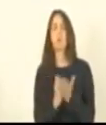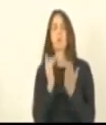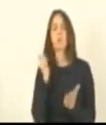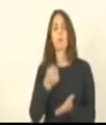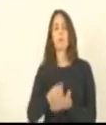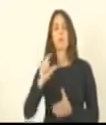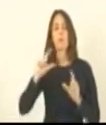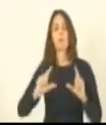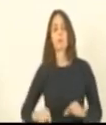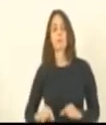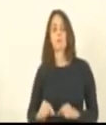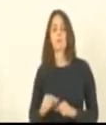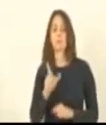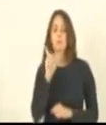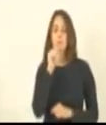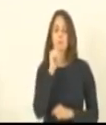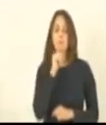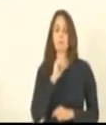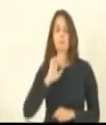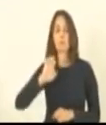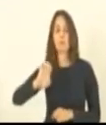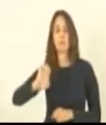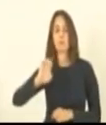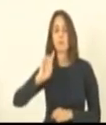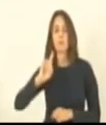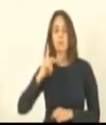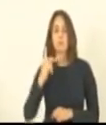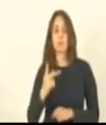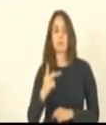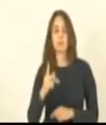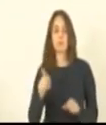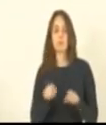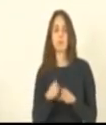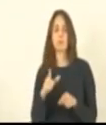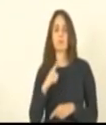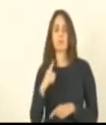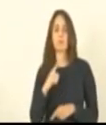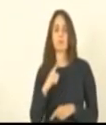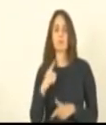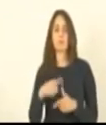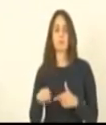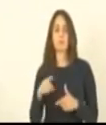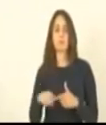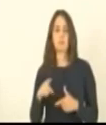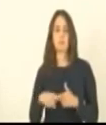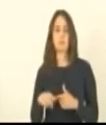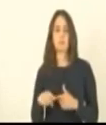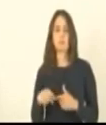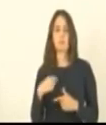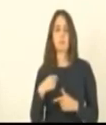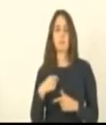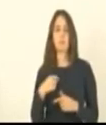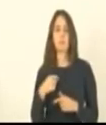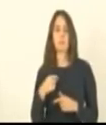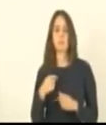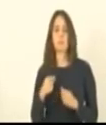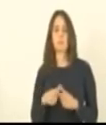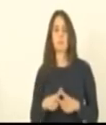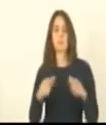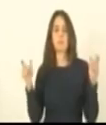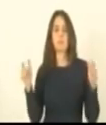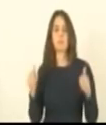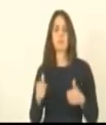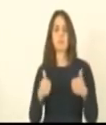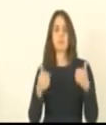contas de água a EDP que também tinha muitos problemas com relação a isso fez um processo um pouco mais amplo depois de um